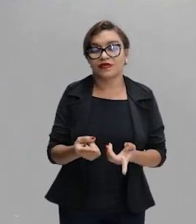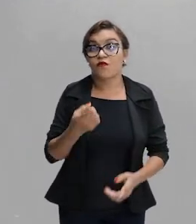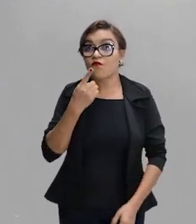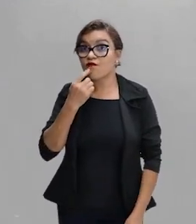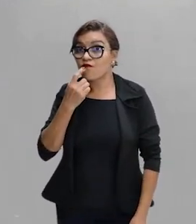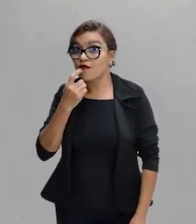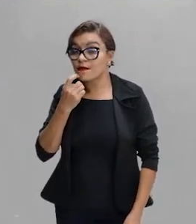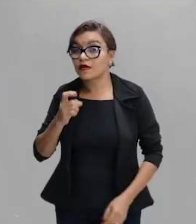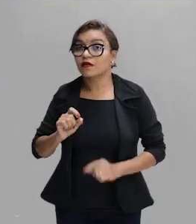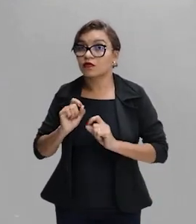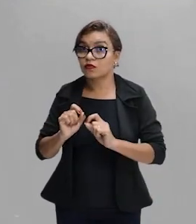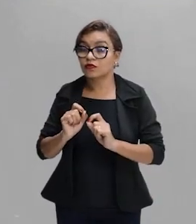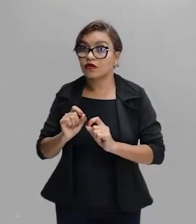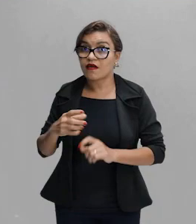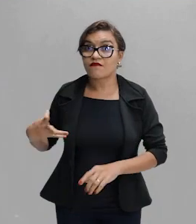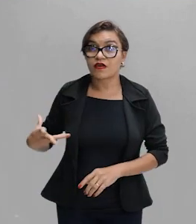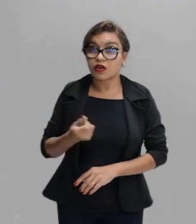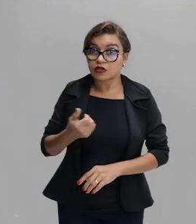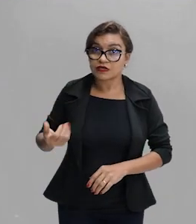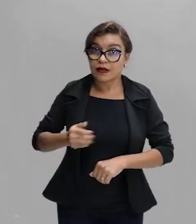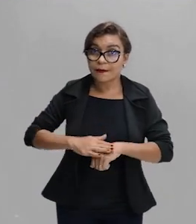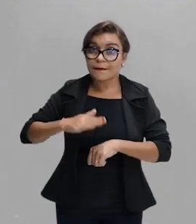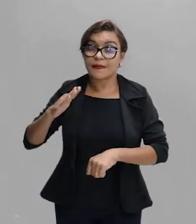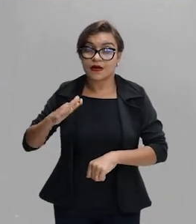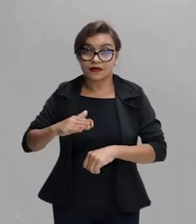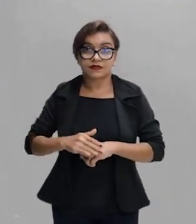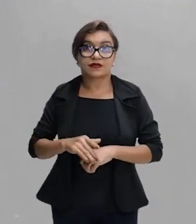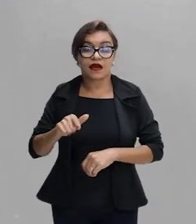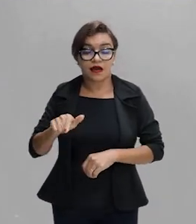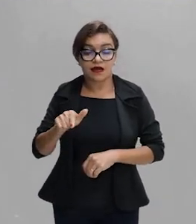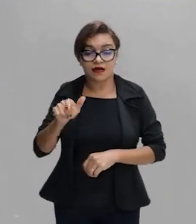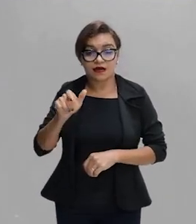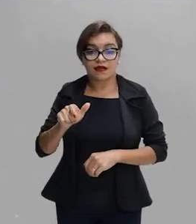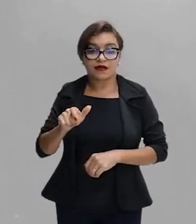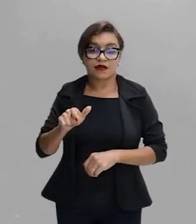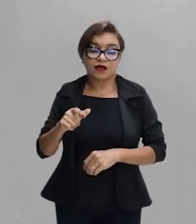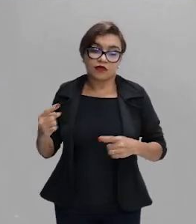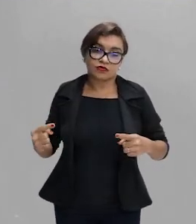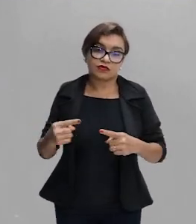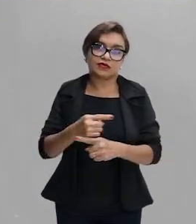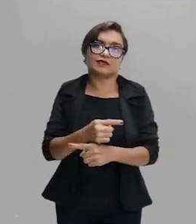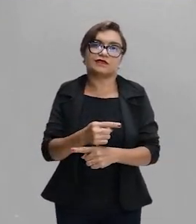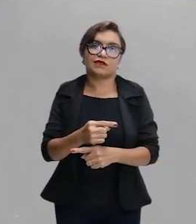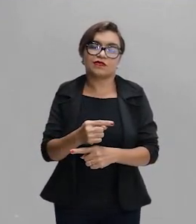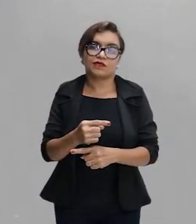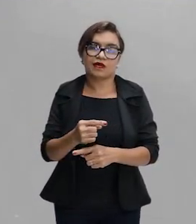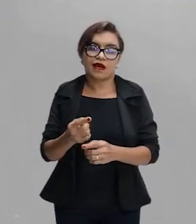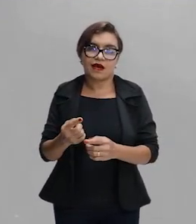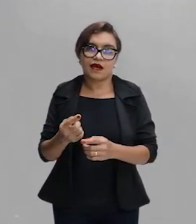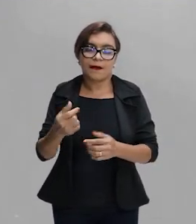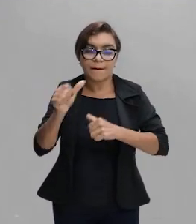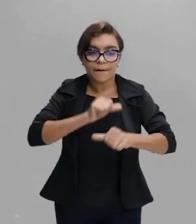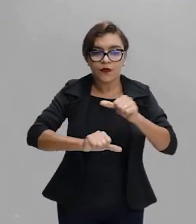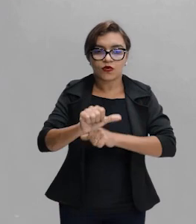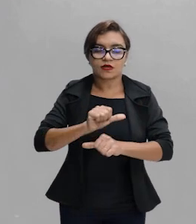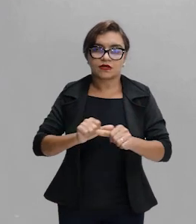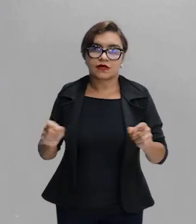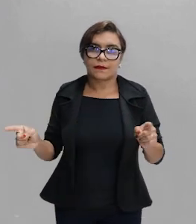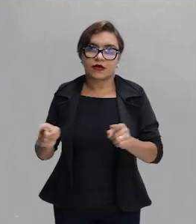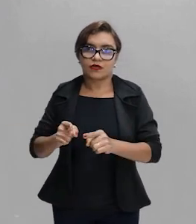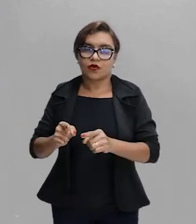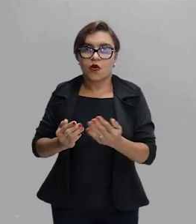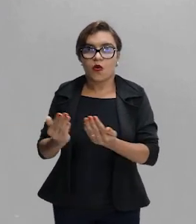vermelho é aquele que tem maior velocidade por isso que ele sofre um desvio menor do que ao violeta Certo?